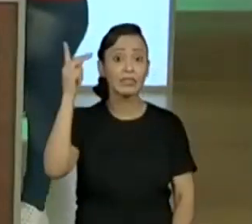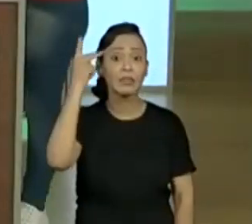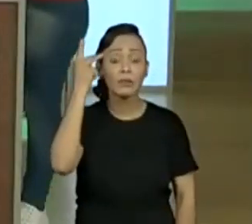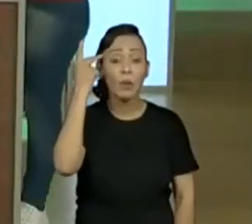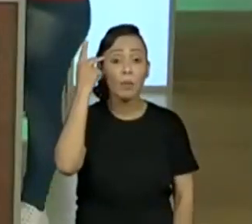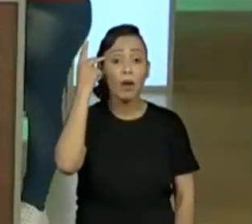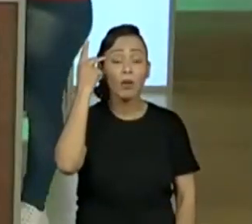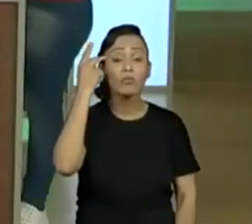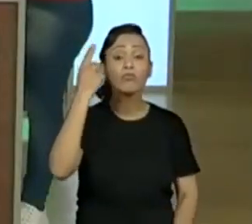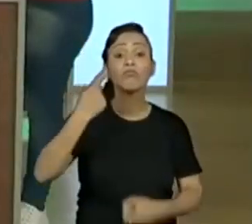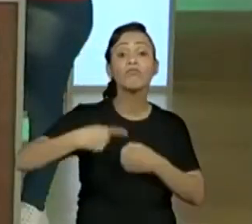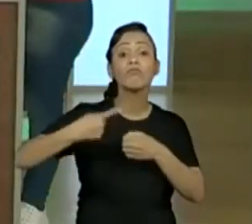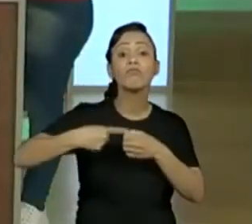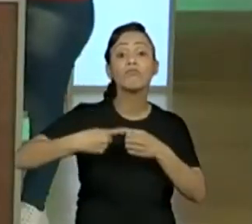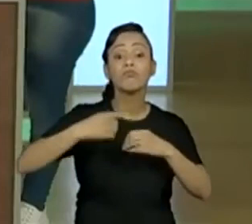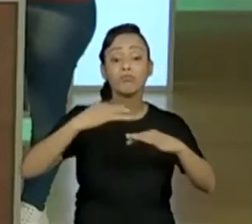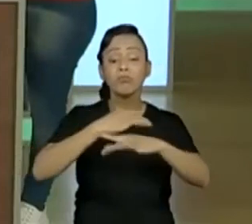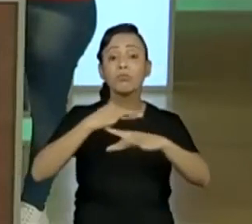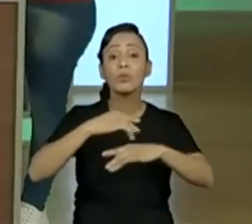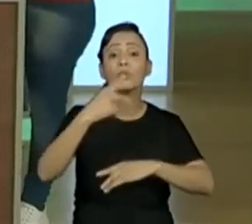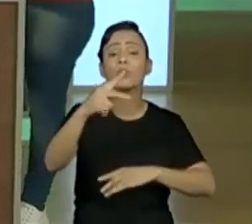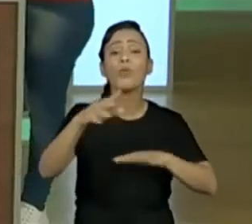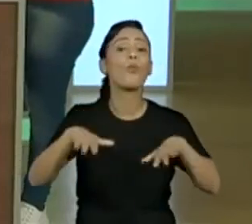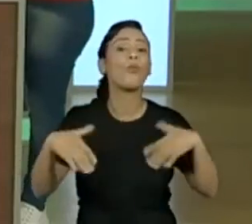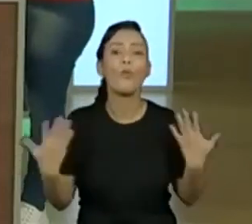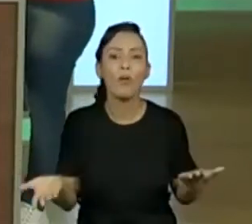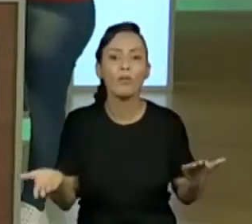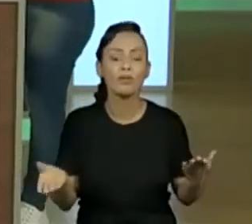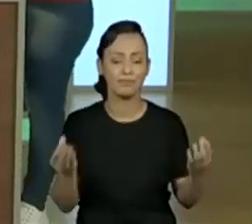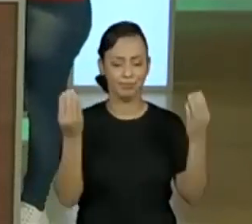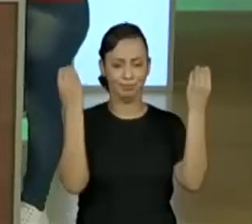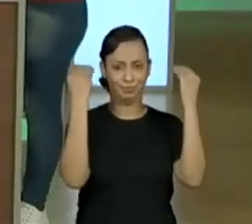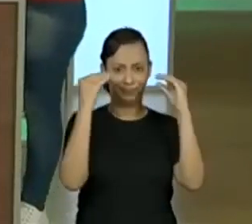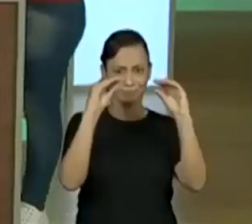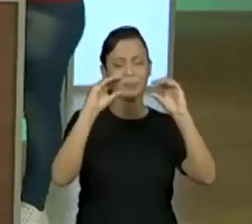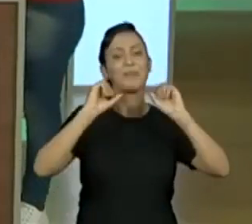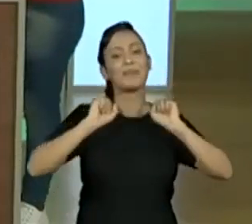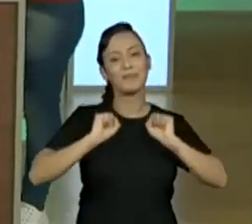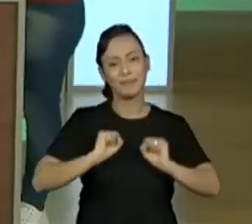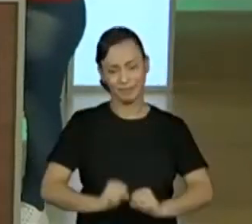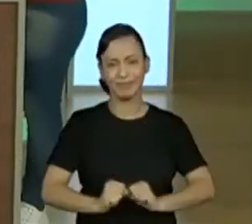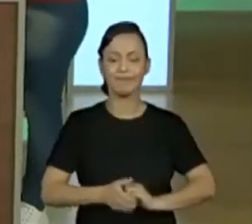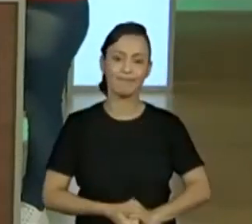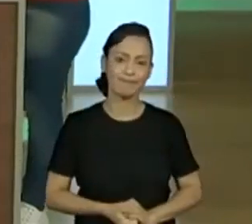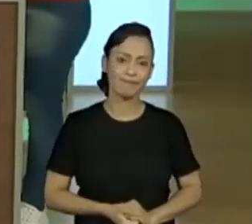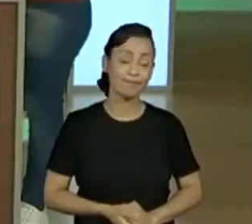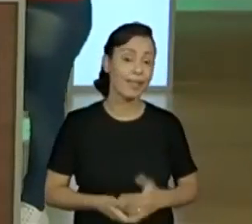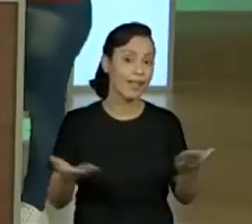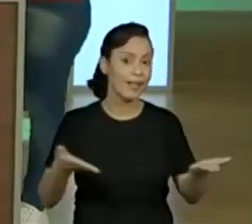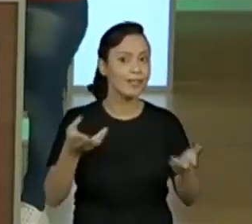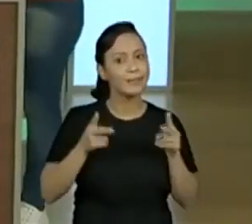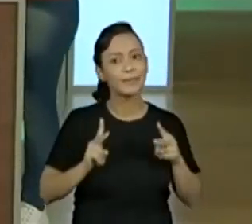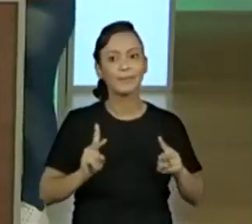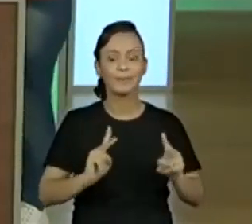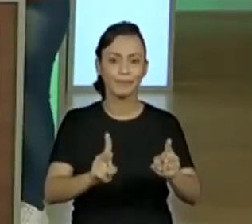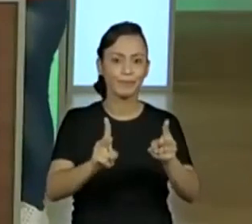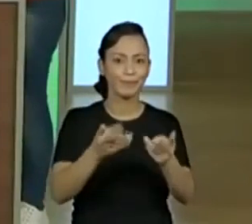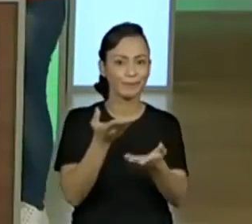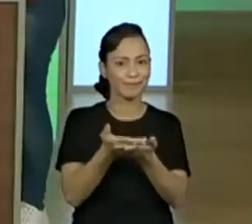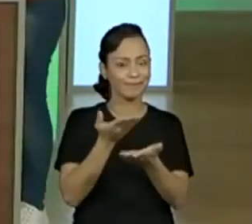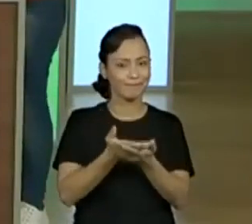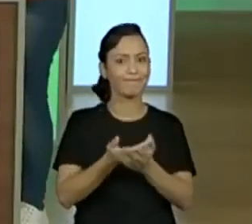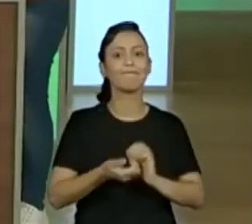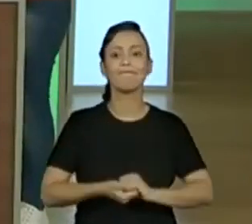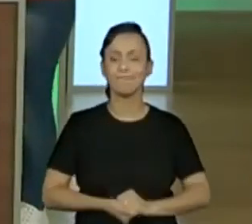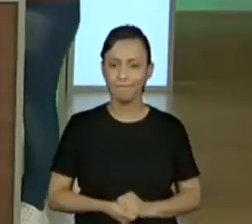aí a cidade de onde elas estão falando, por favor, coloquem. E a gente continua, a gente